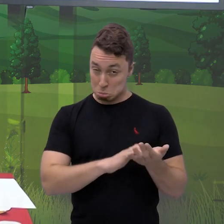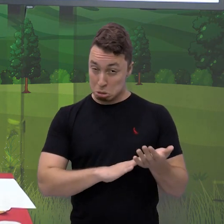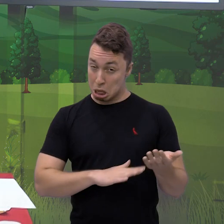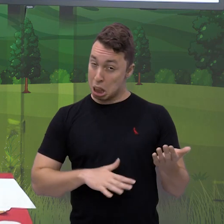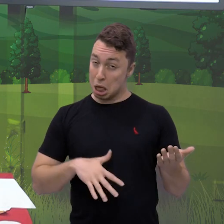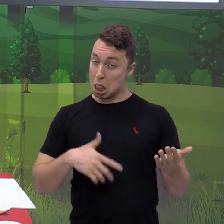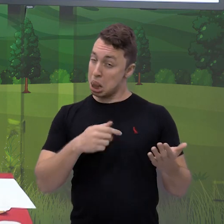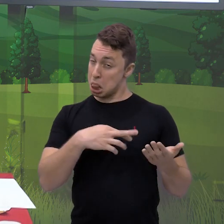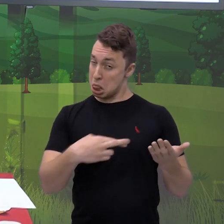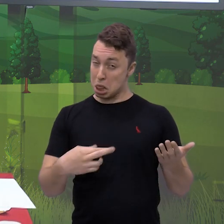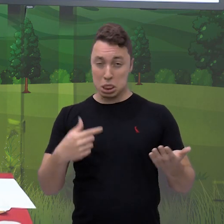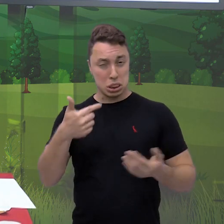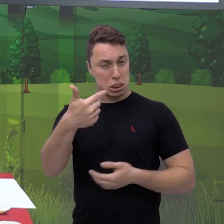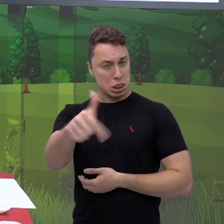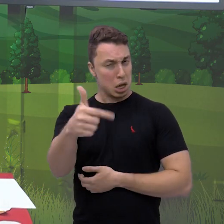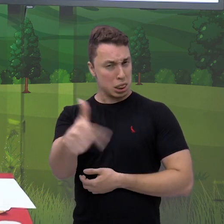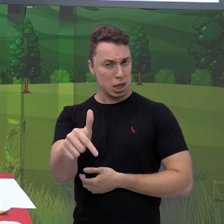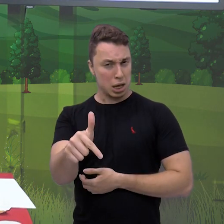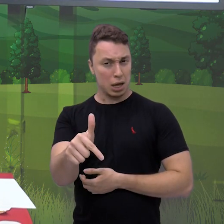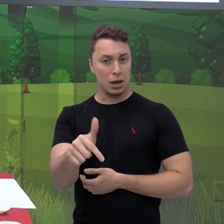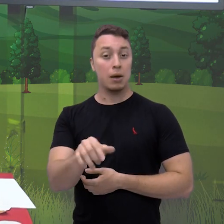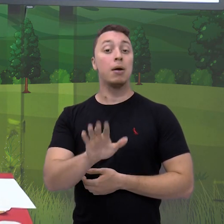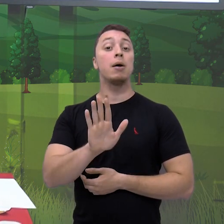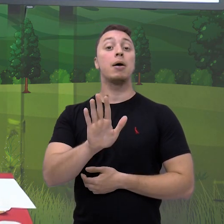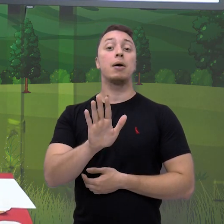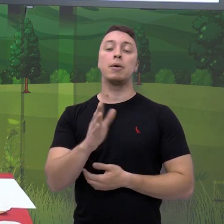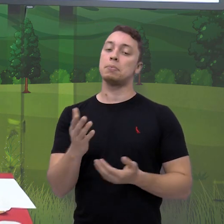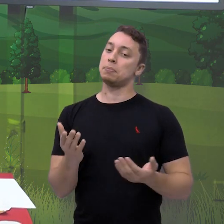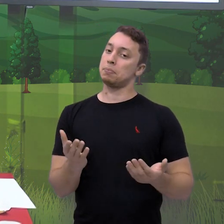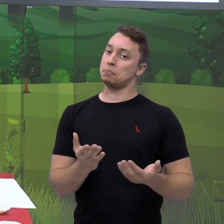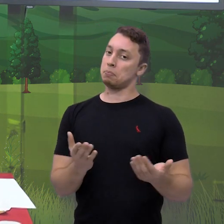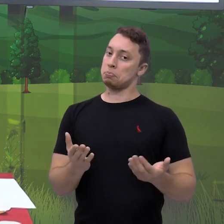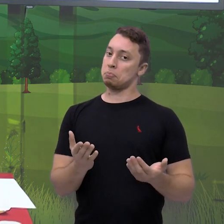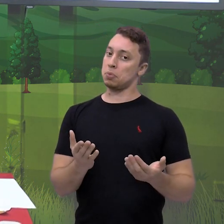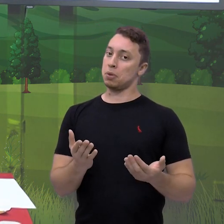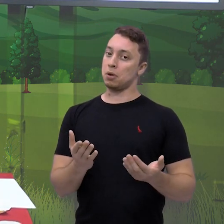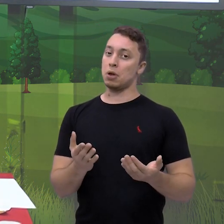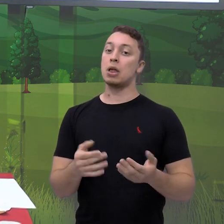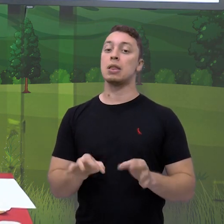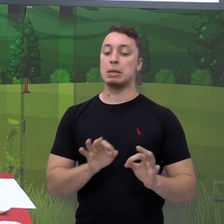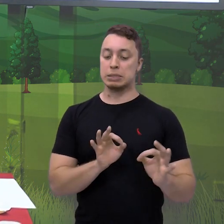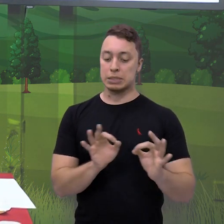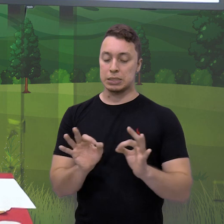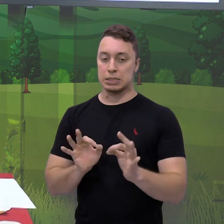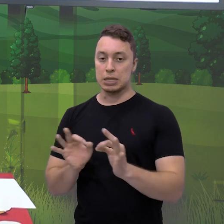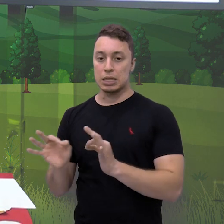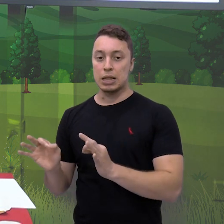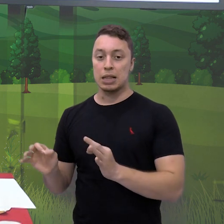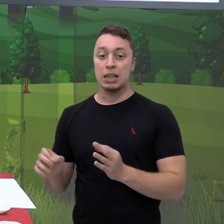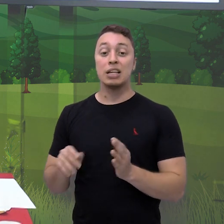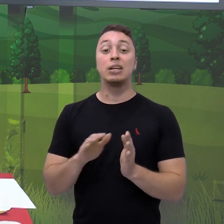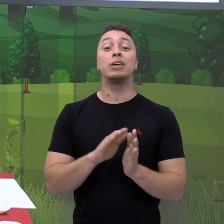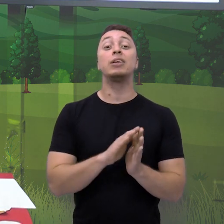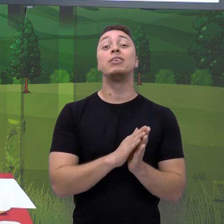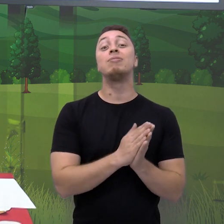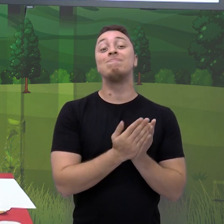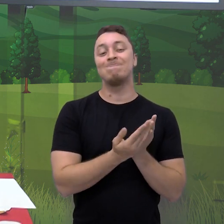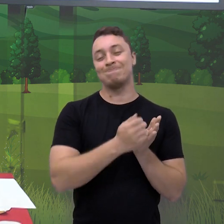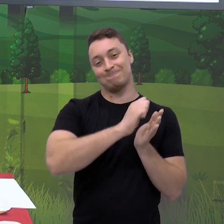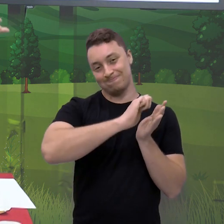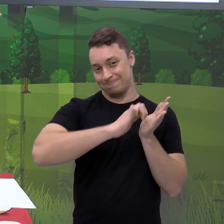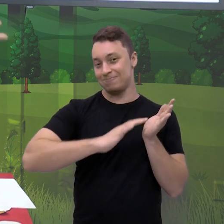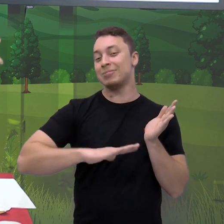atividades, porque desta vez nós vamos fazer as atividades no seu caderninho aí.